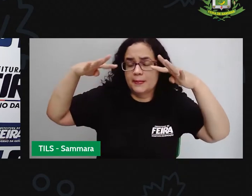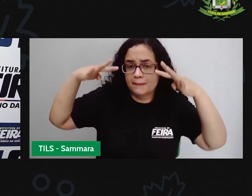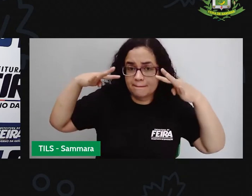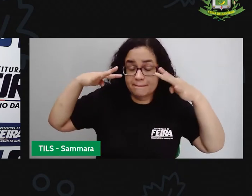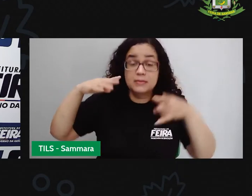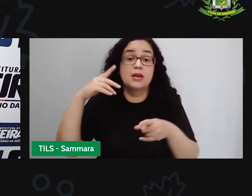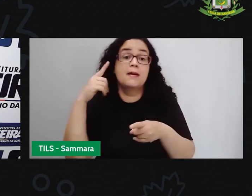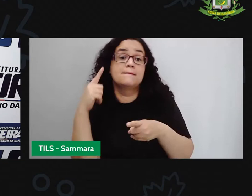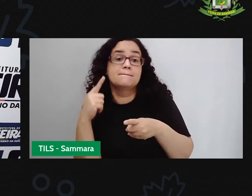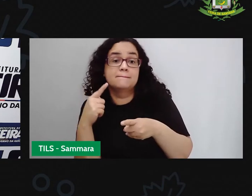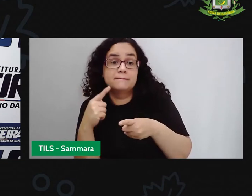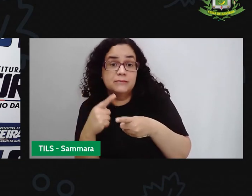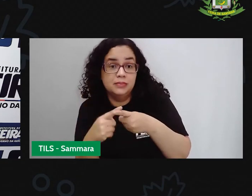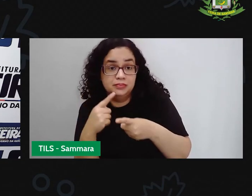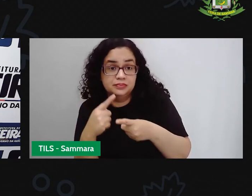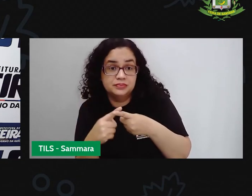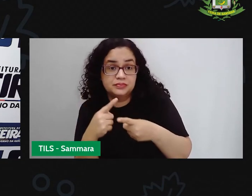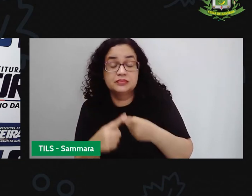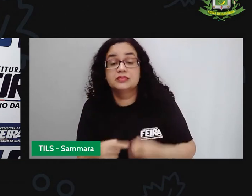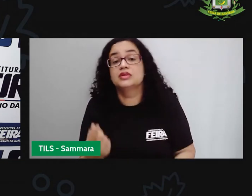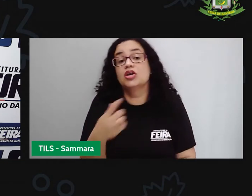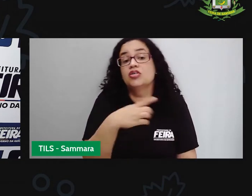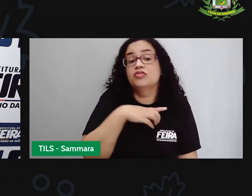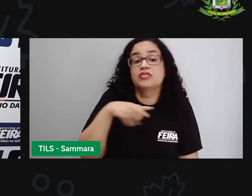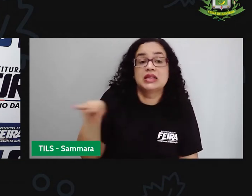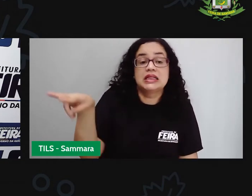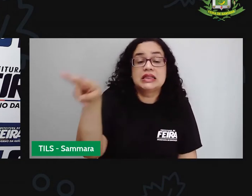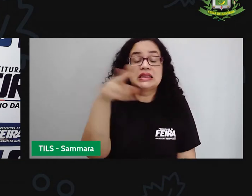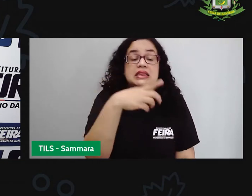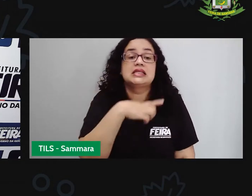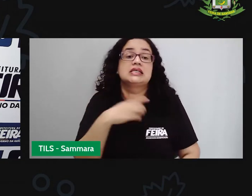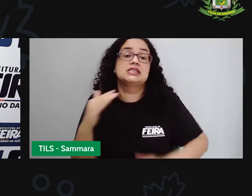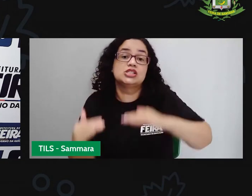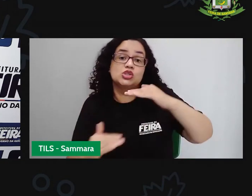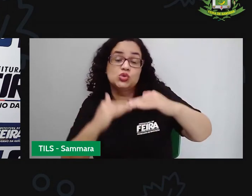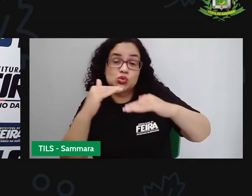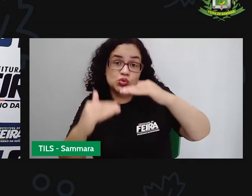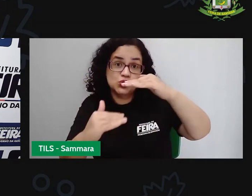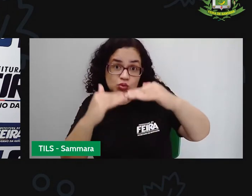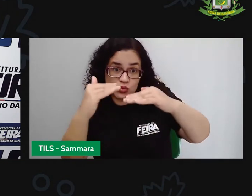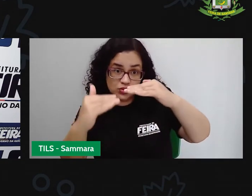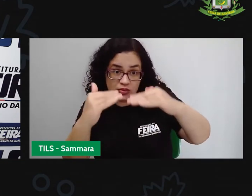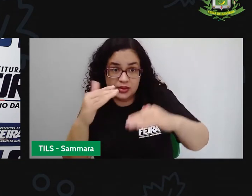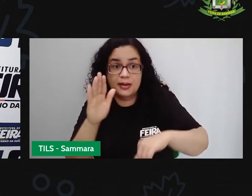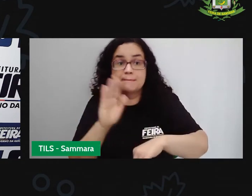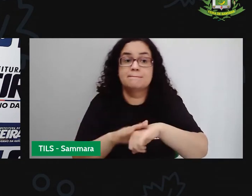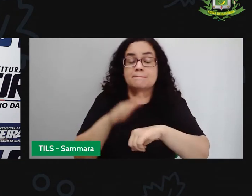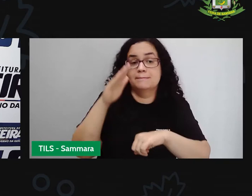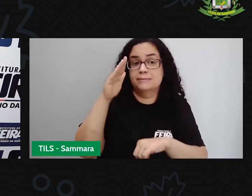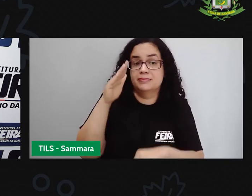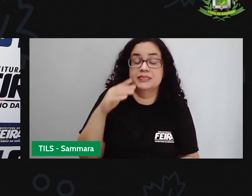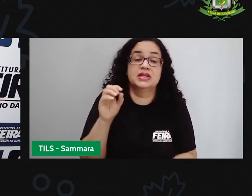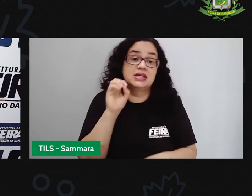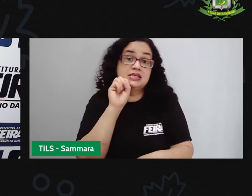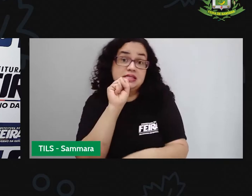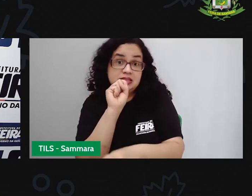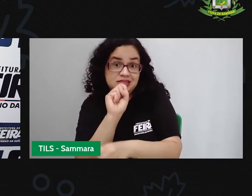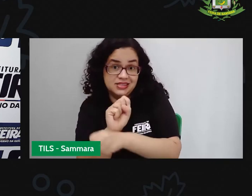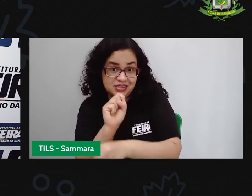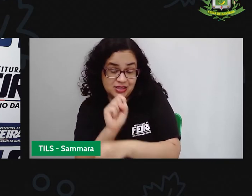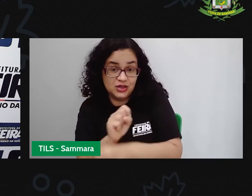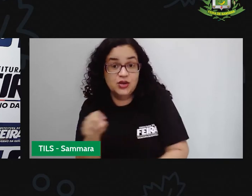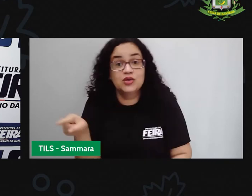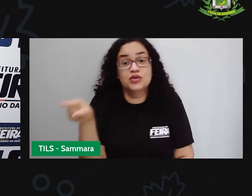porque é uma ação que vai fazer com que vocês se desenvolvam muito mais. Eu espero aí que entre